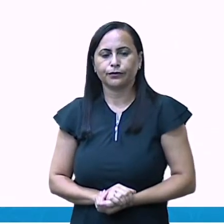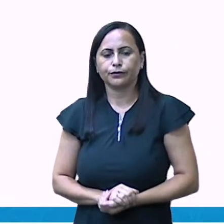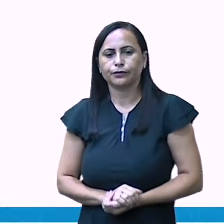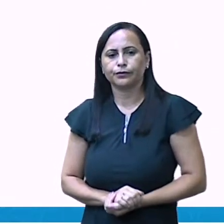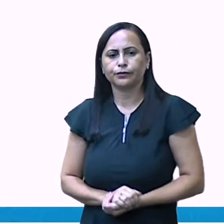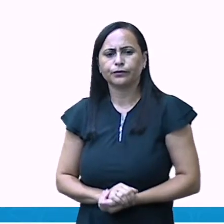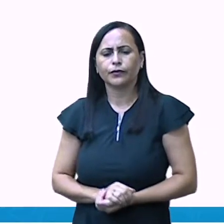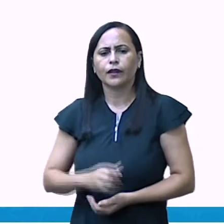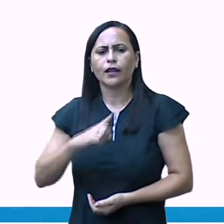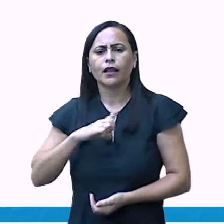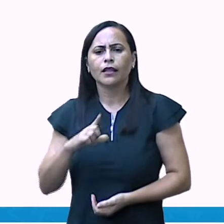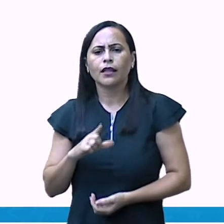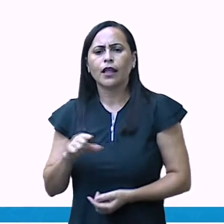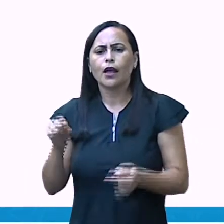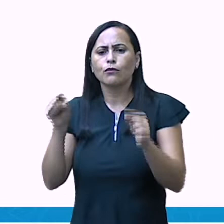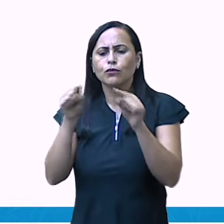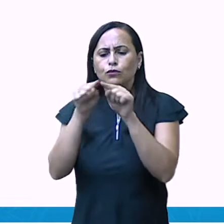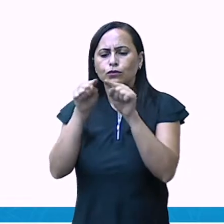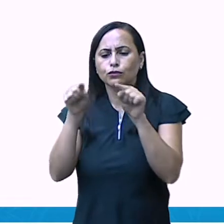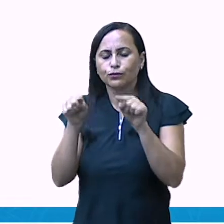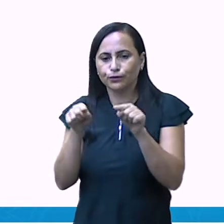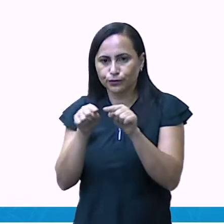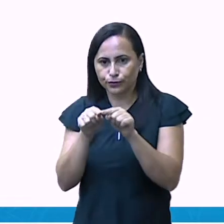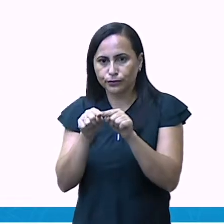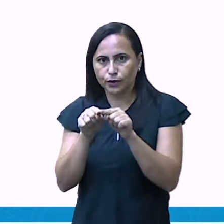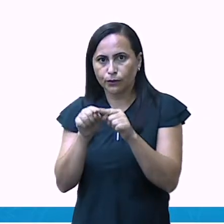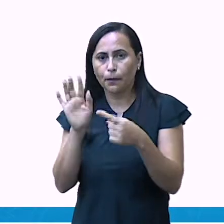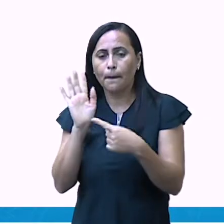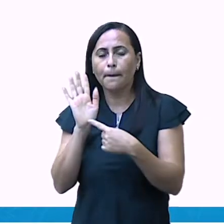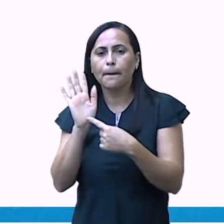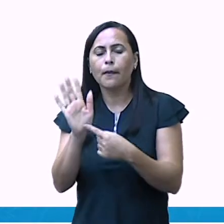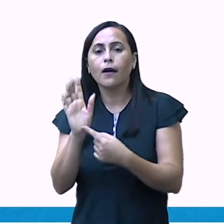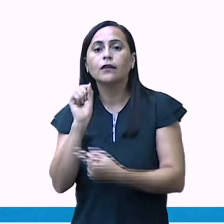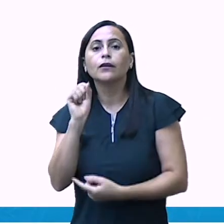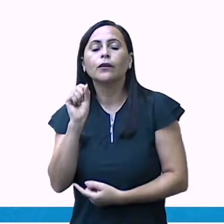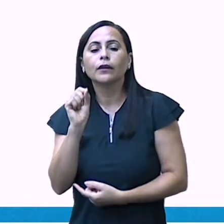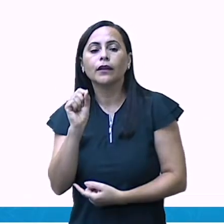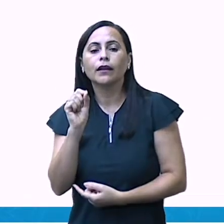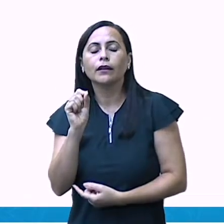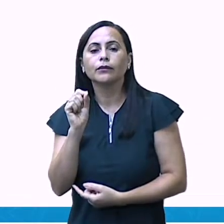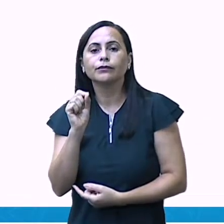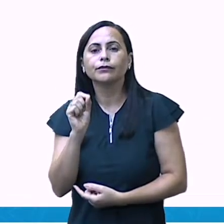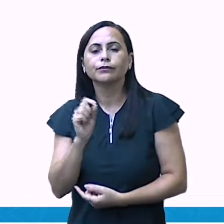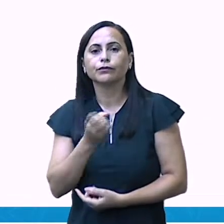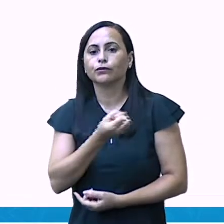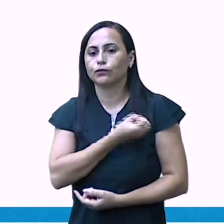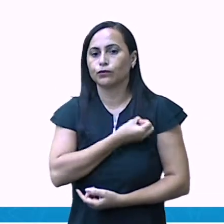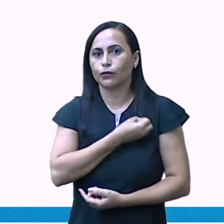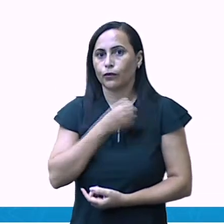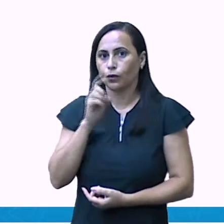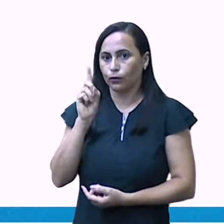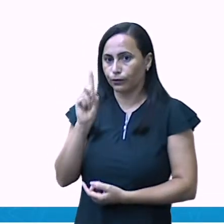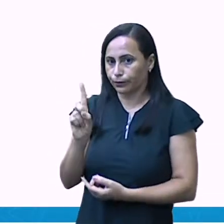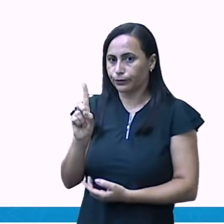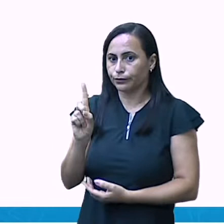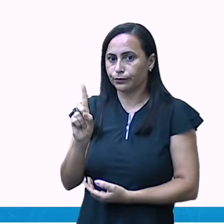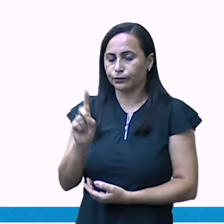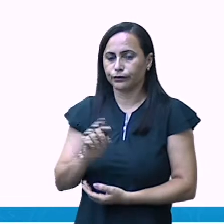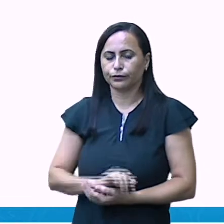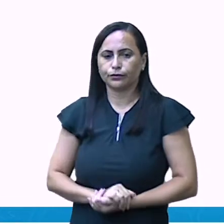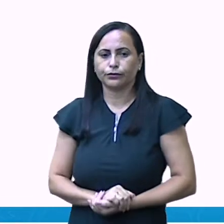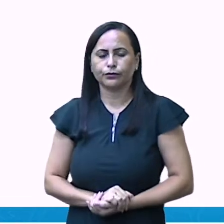Aqui nós temos um cubinho. Representando o quê? O algarismo 1. Olha lá.